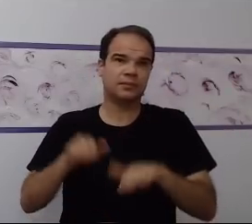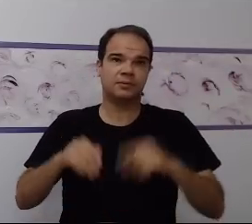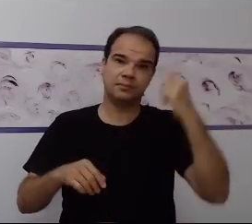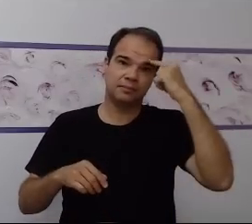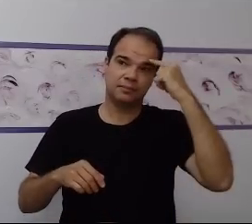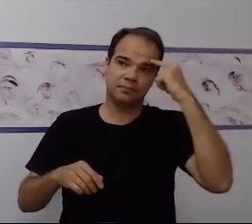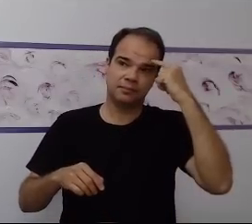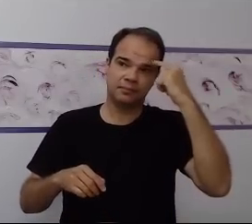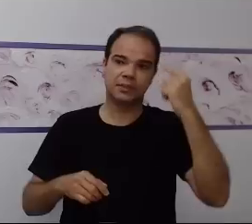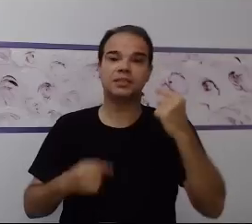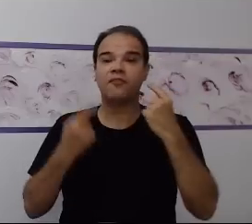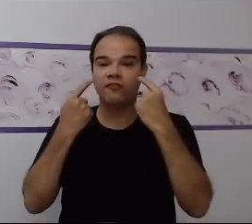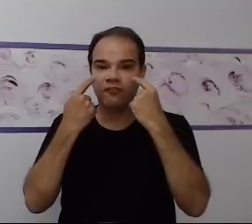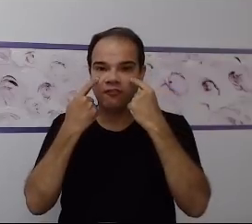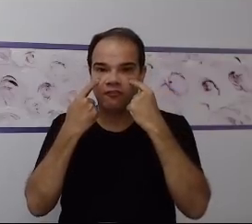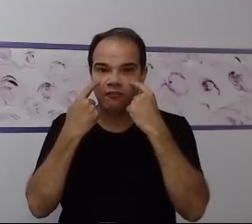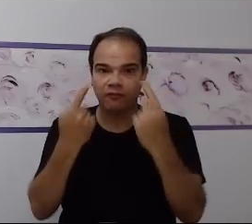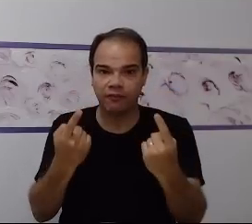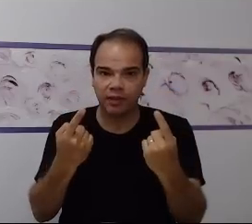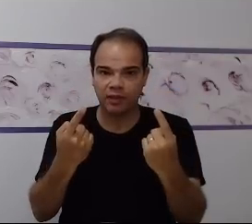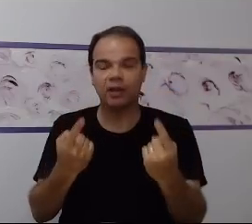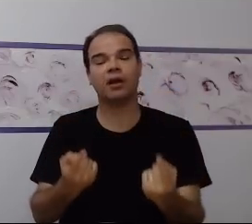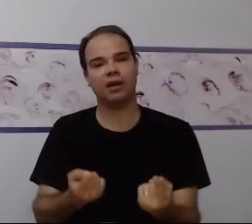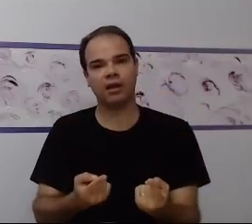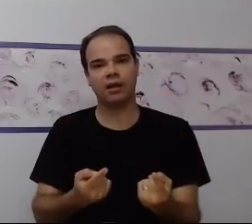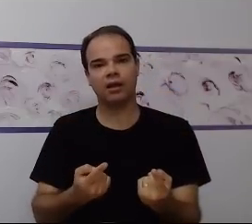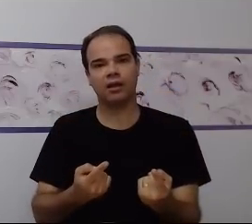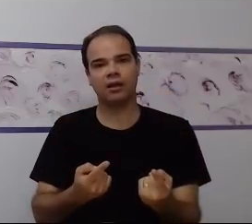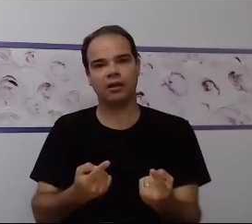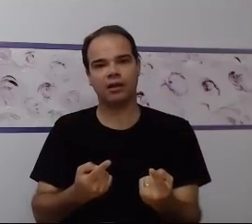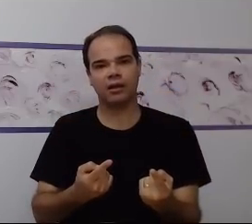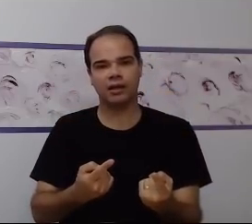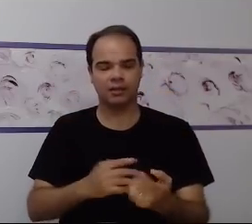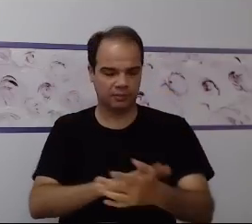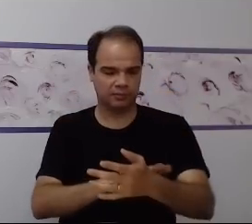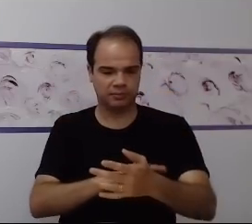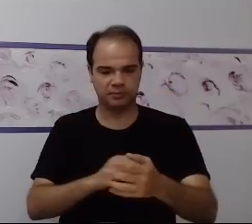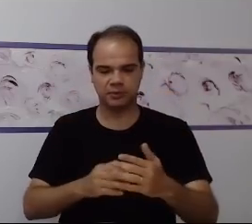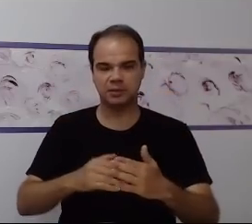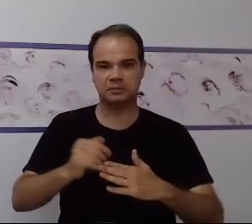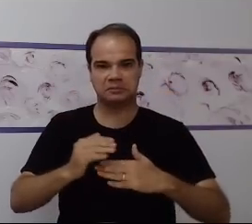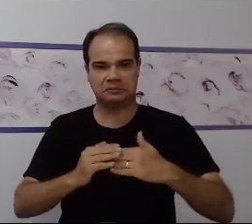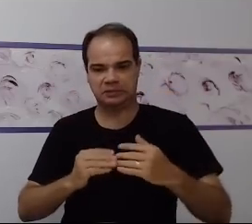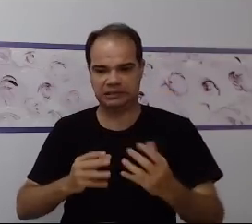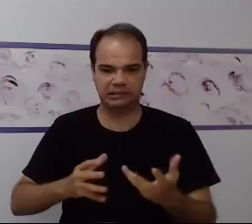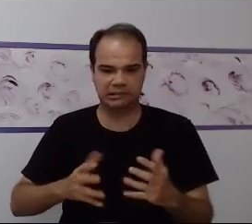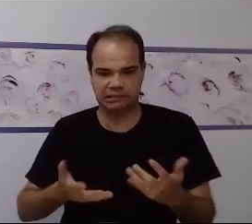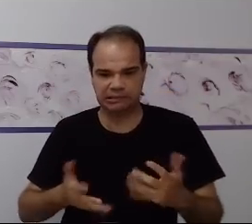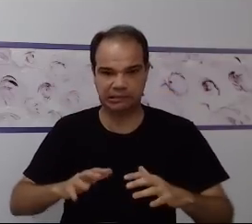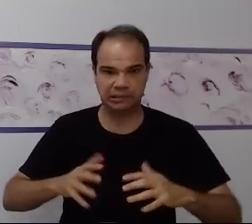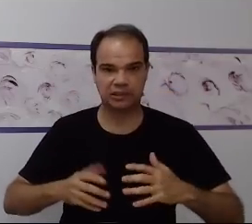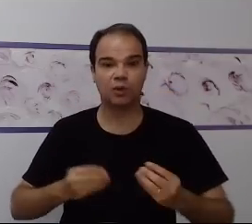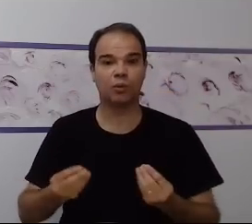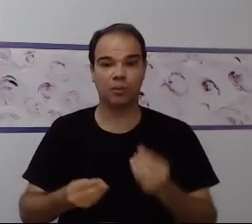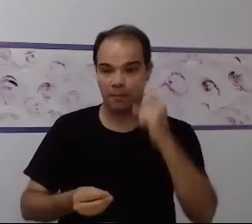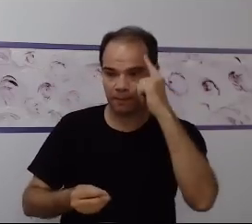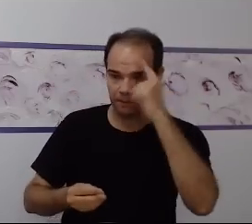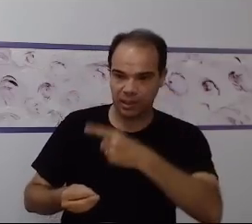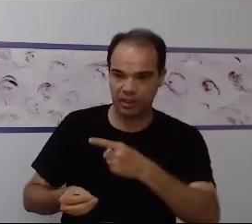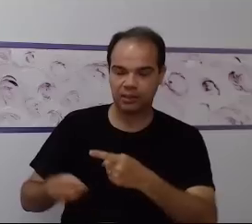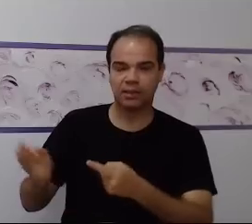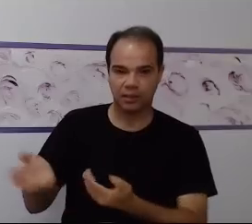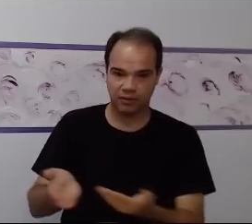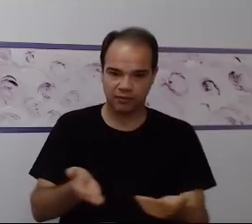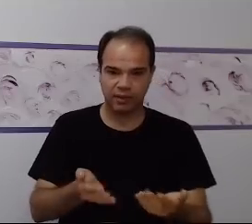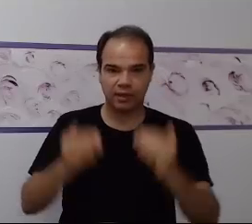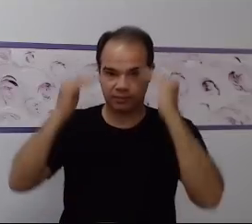percepção visual, a gente pensa nessa motricidade dessa criança, a gente pensa em obedecer comandos, que às vezes essa criança